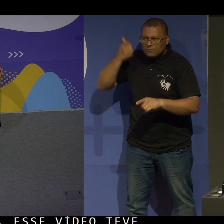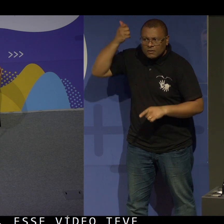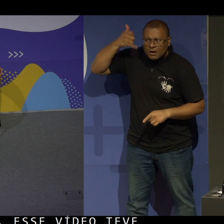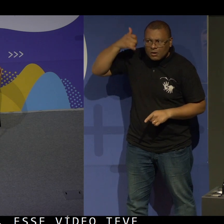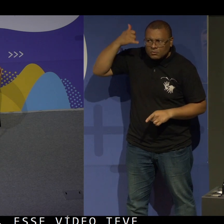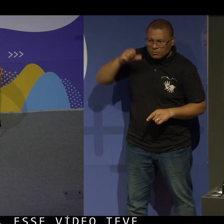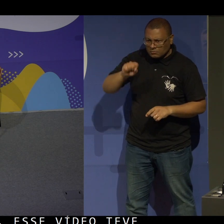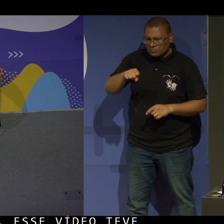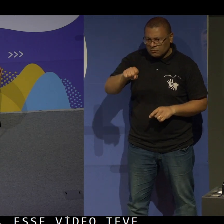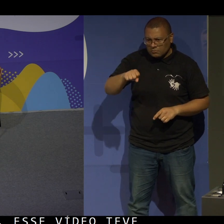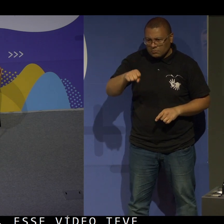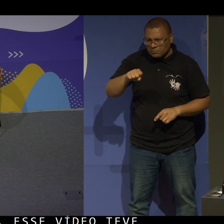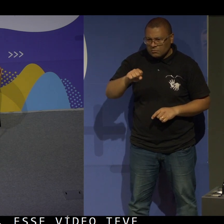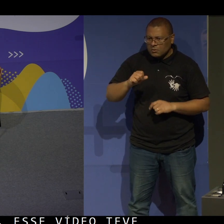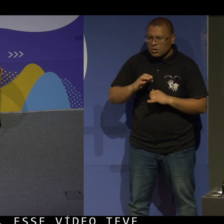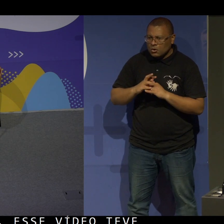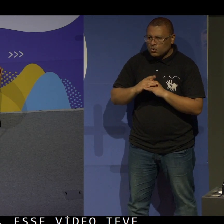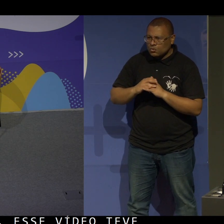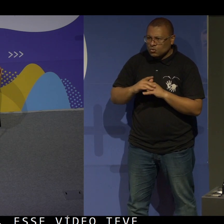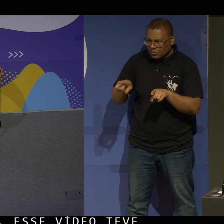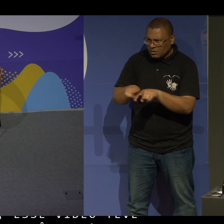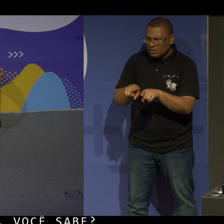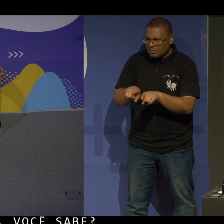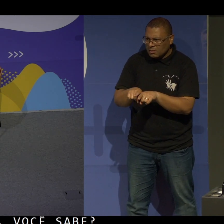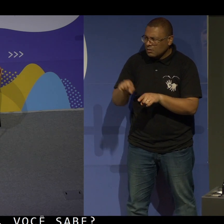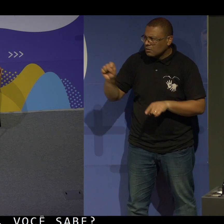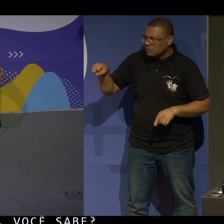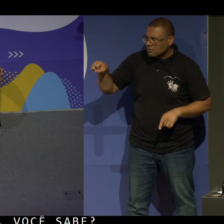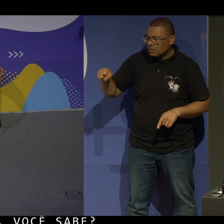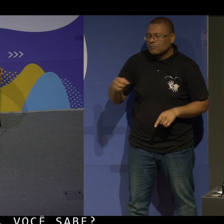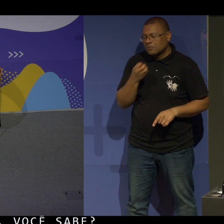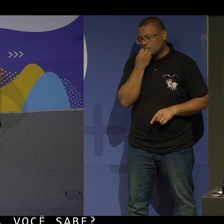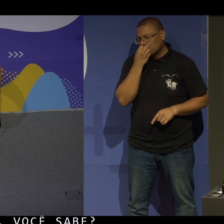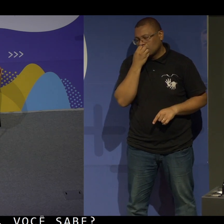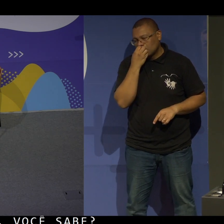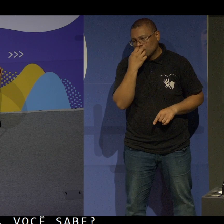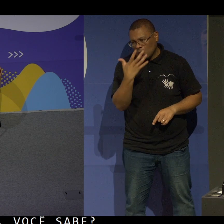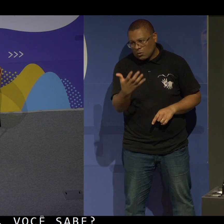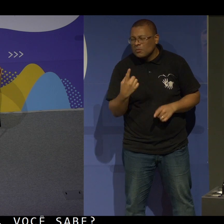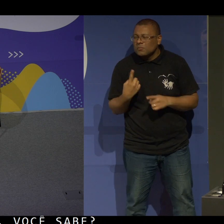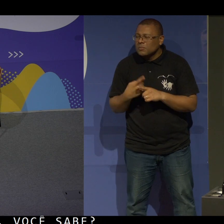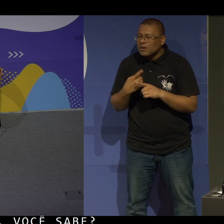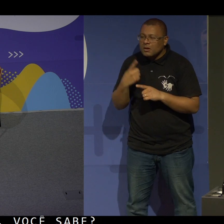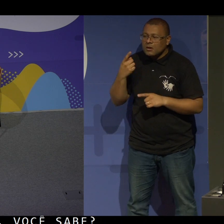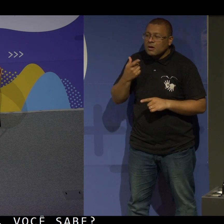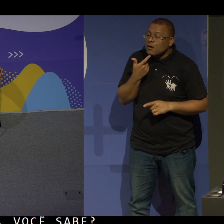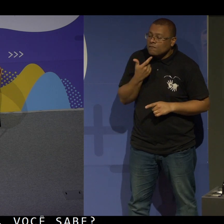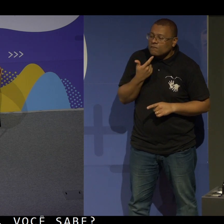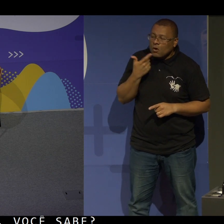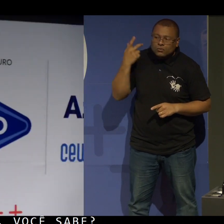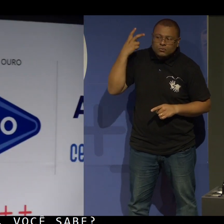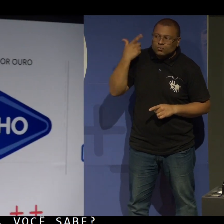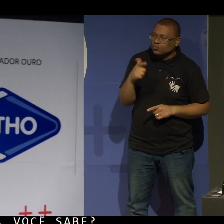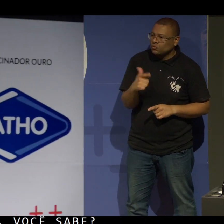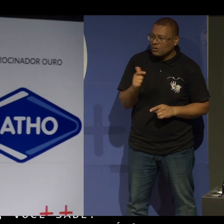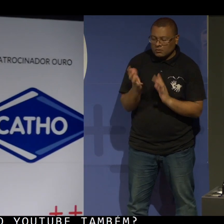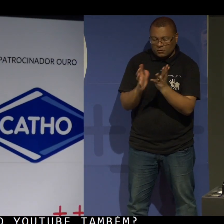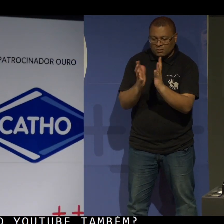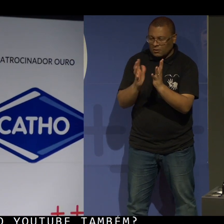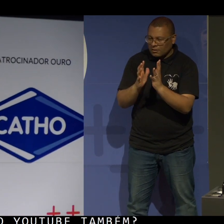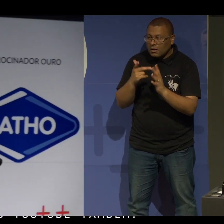Perfeito. Para o YouTube também? Perfeito. Obrigada. Antes de mais nada, eu quero dizer que